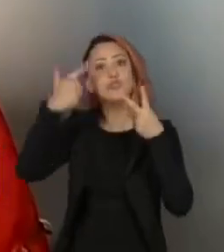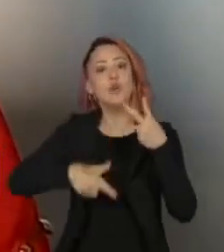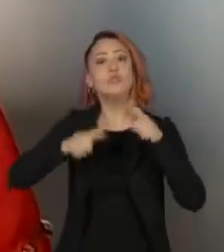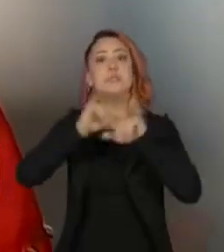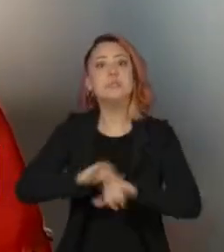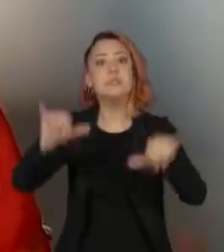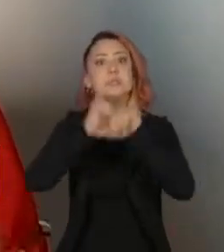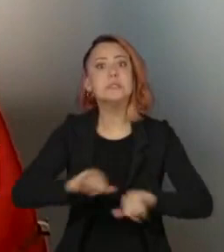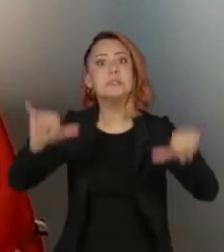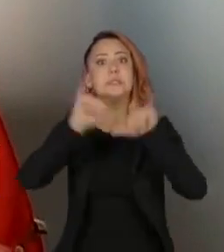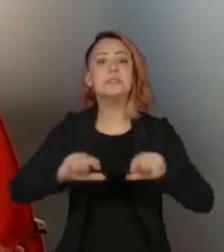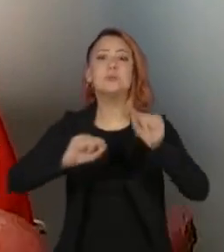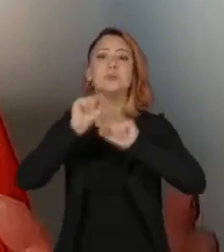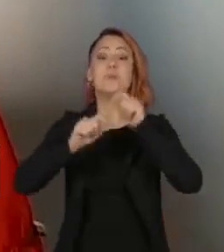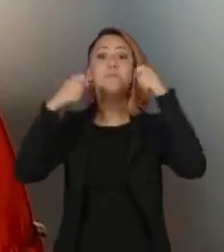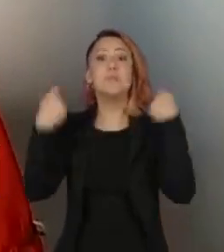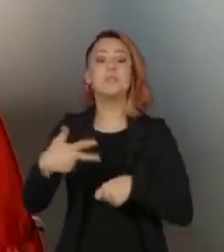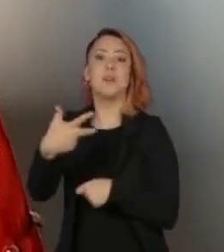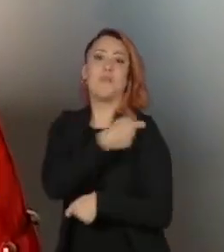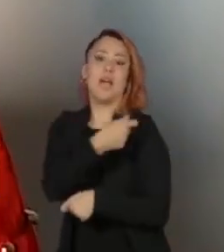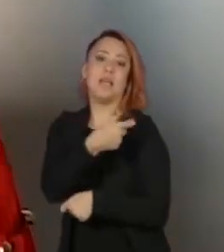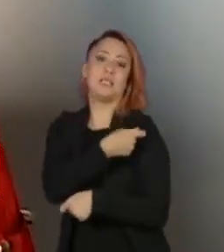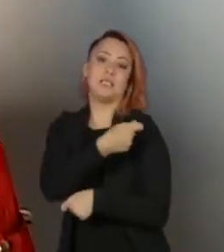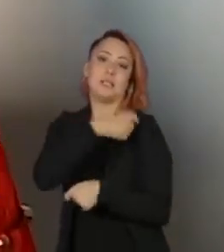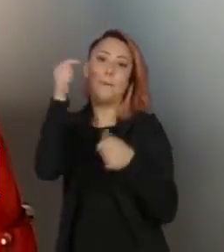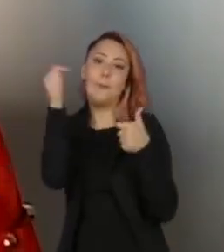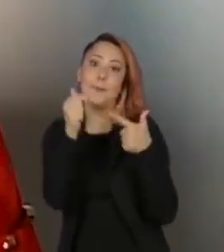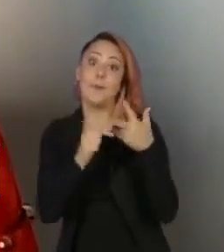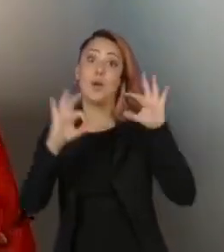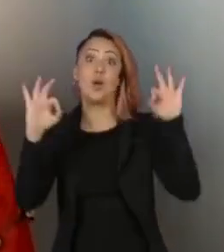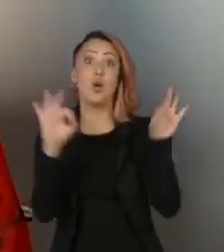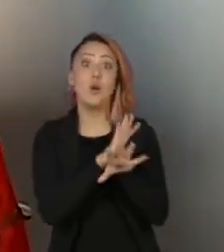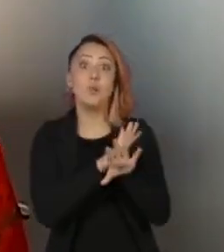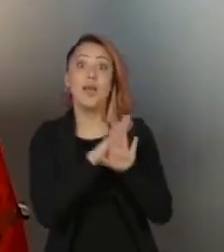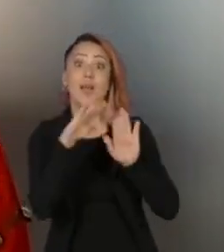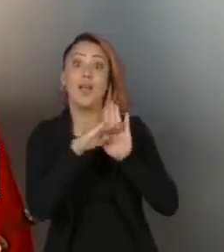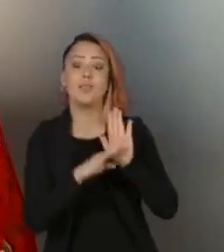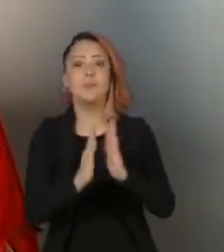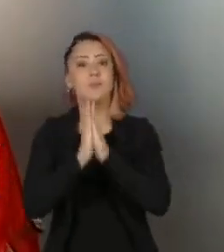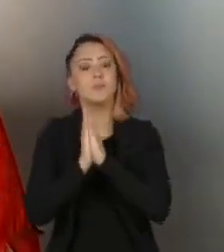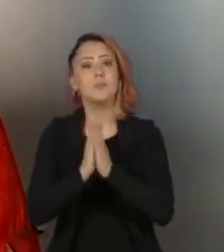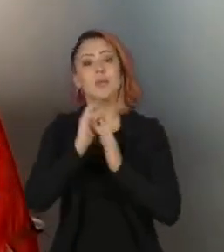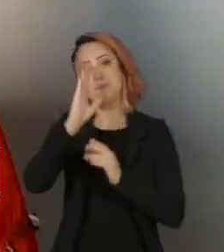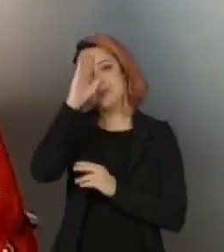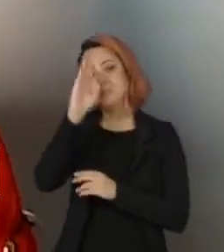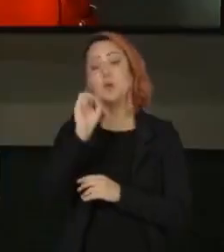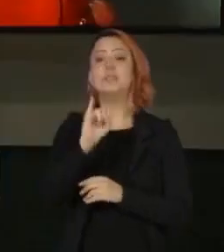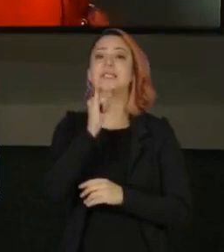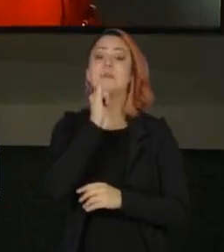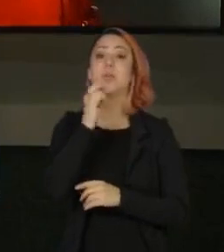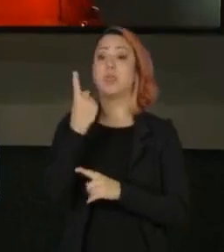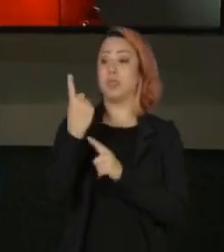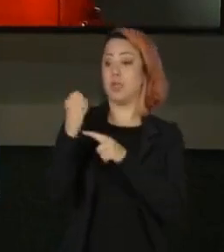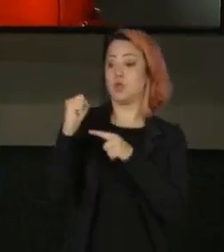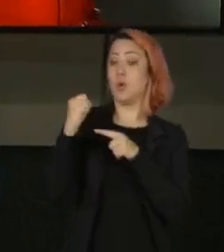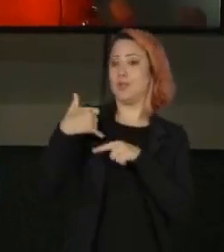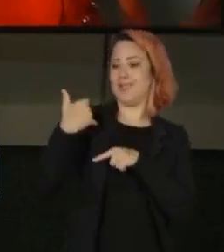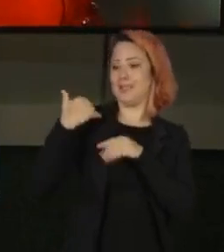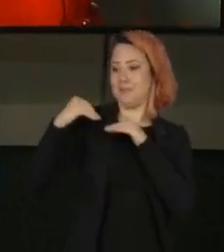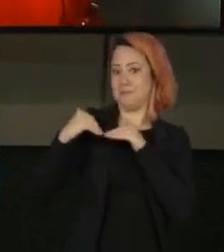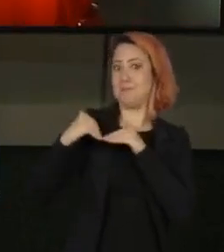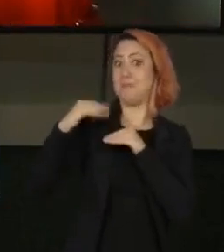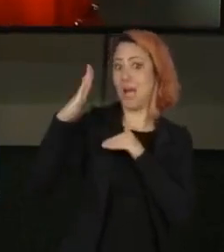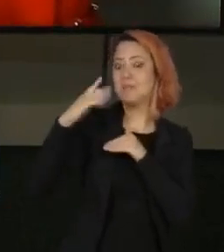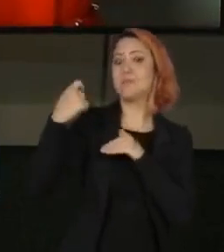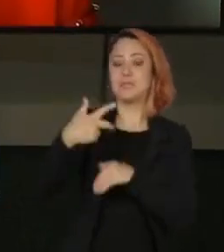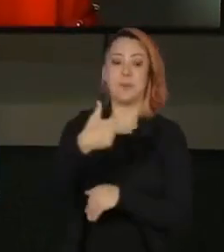a sua situação vacinal. Hoje, na maior parte dos municípios do Brasil, acima de 18 anos, são quatro doses. Nós tivemos a liberação